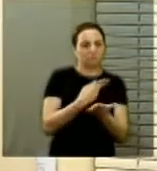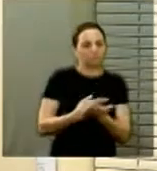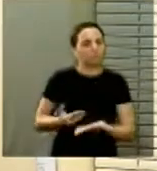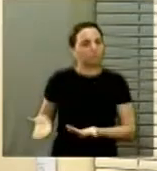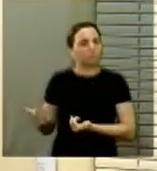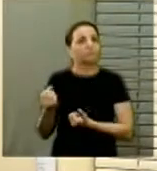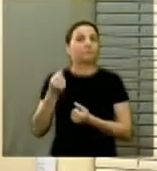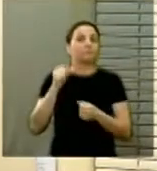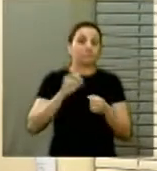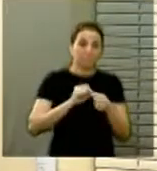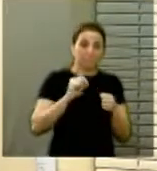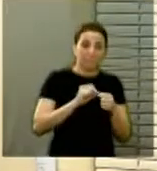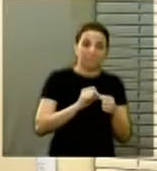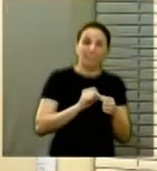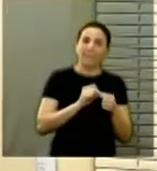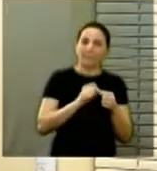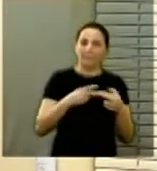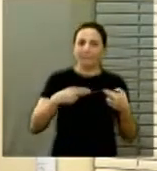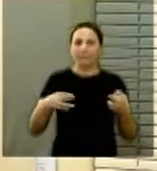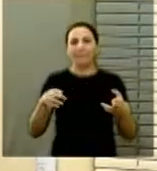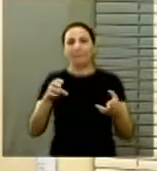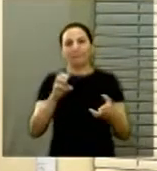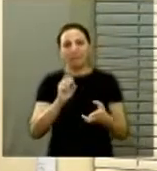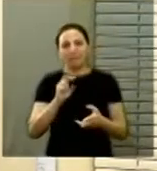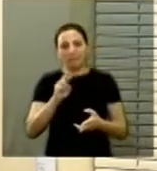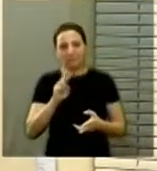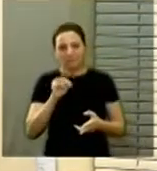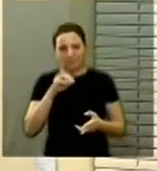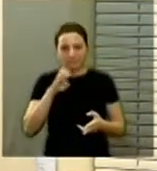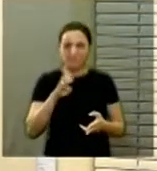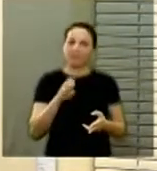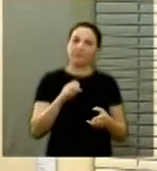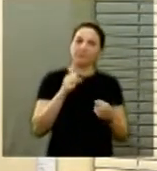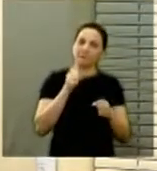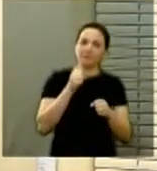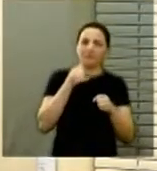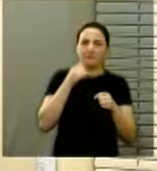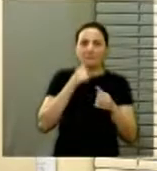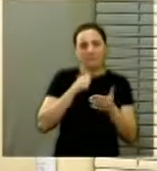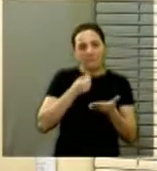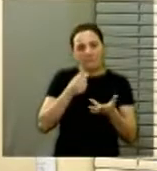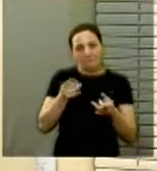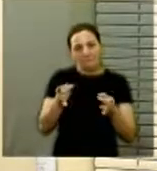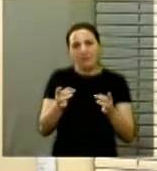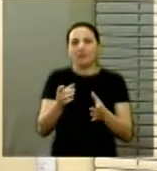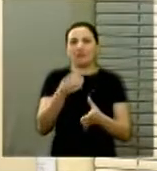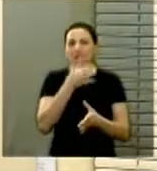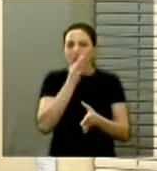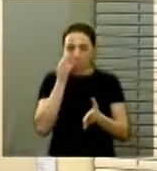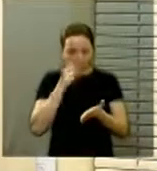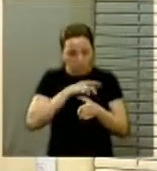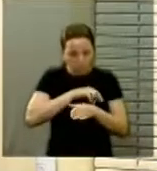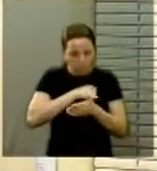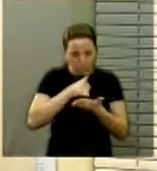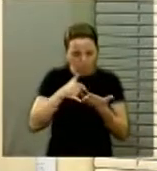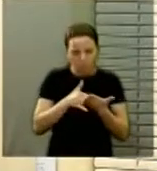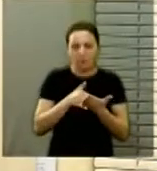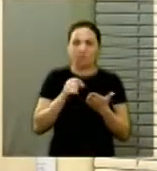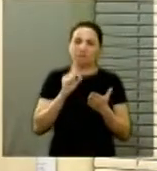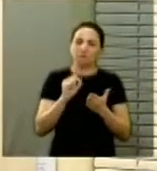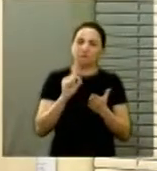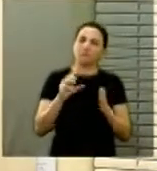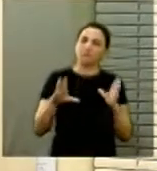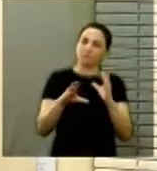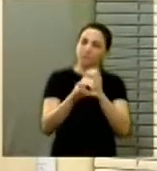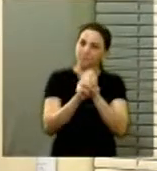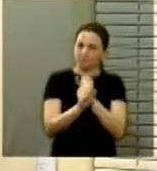atos infracionais análogos aos crimes contra o patrimônio e o tráfico de drogas respondem a 72% desse total. Além